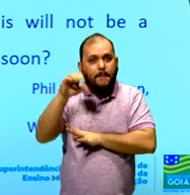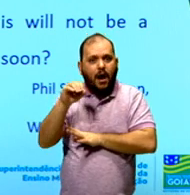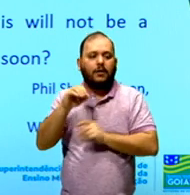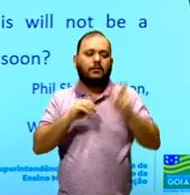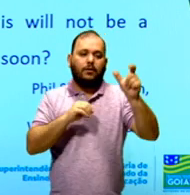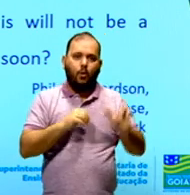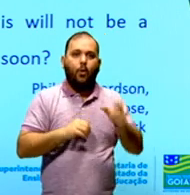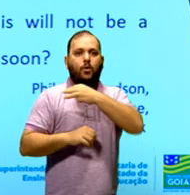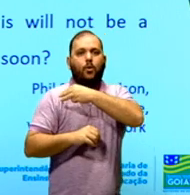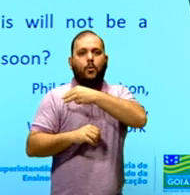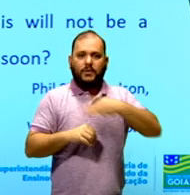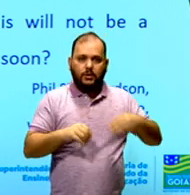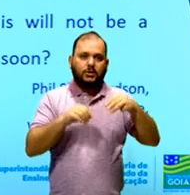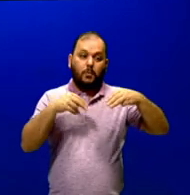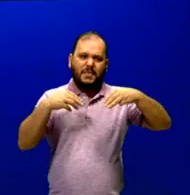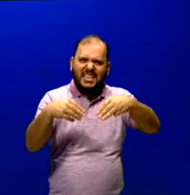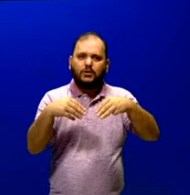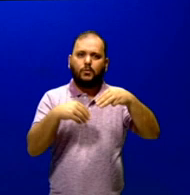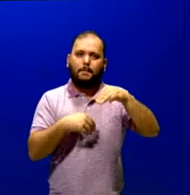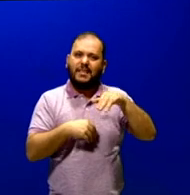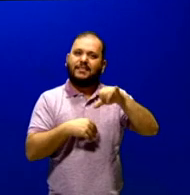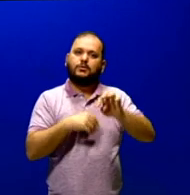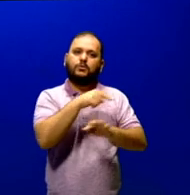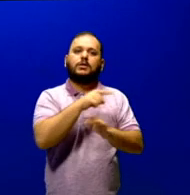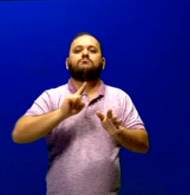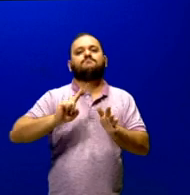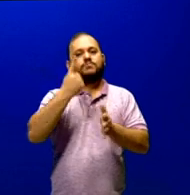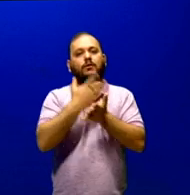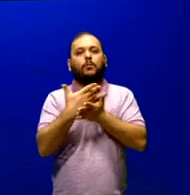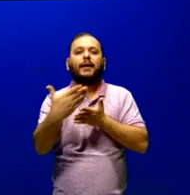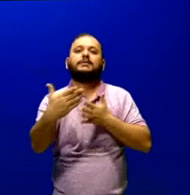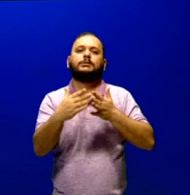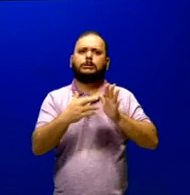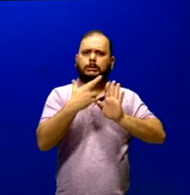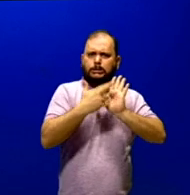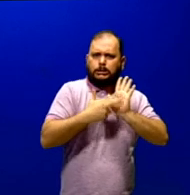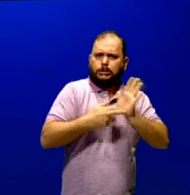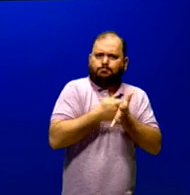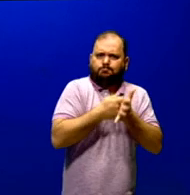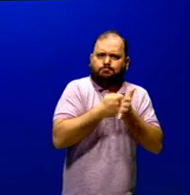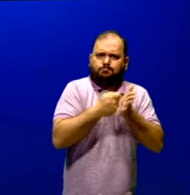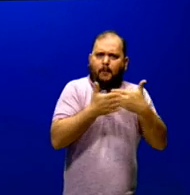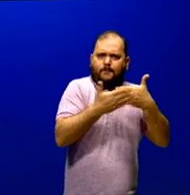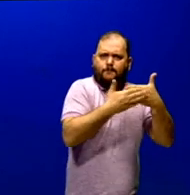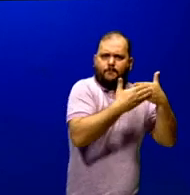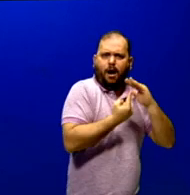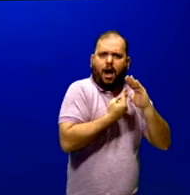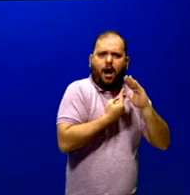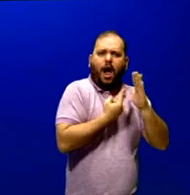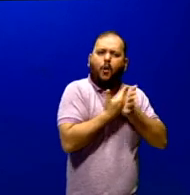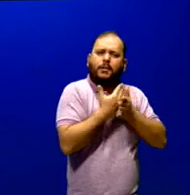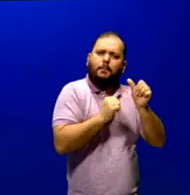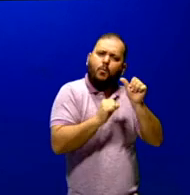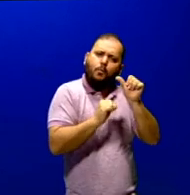afrouxamento das medidas de restrições contra o coronavírus, certo? E o nosso leitor, olha só, com a